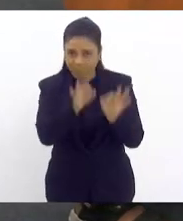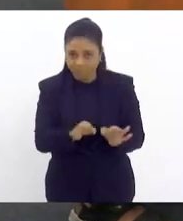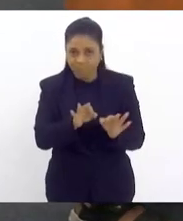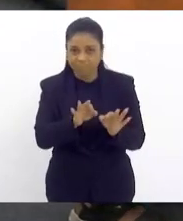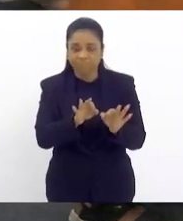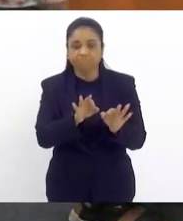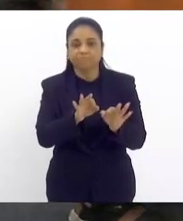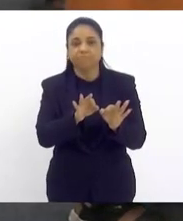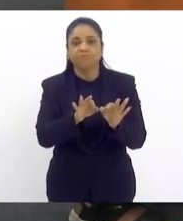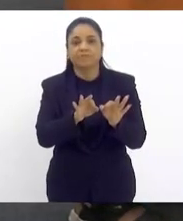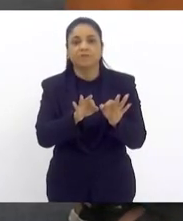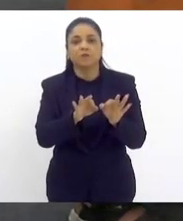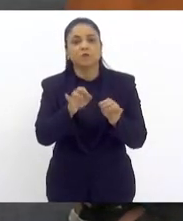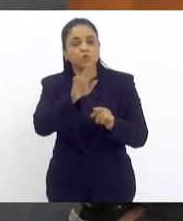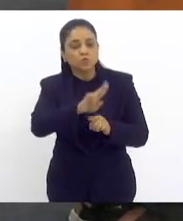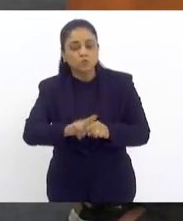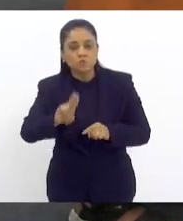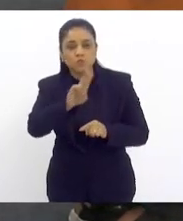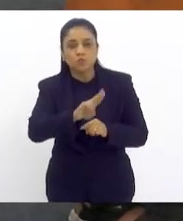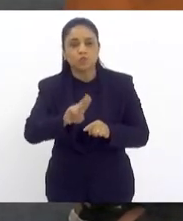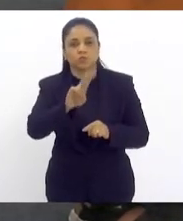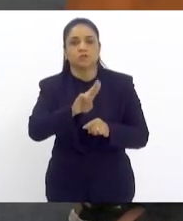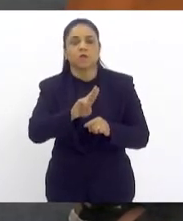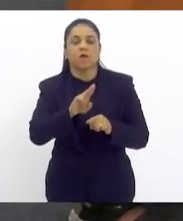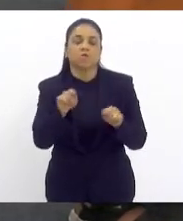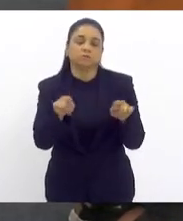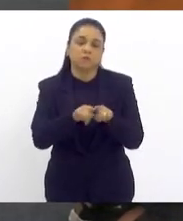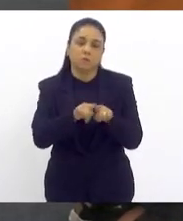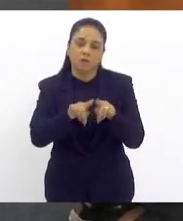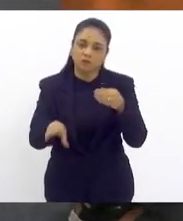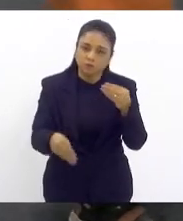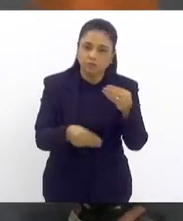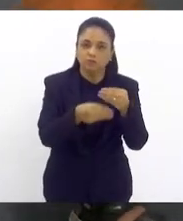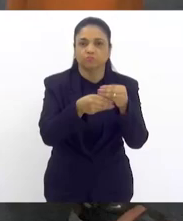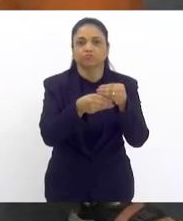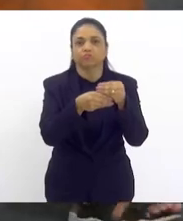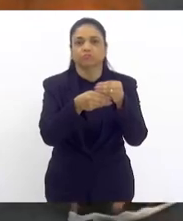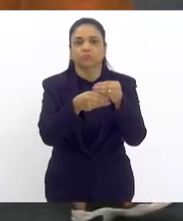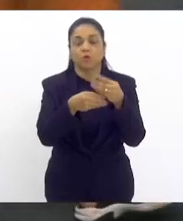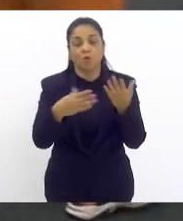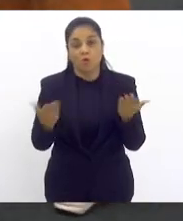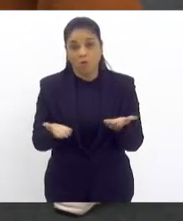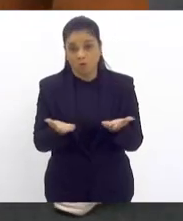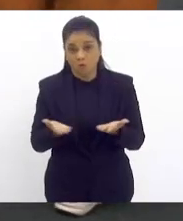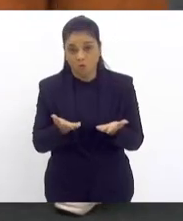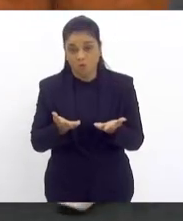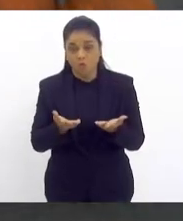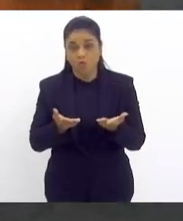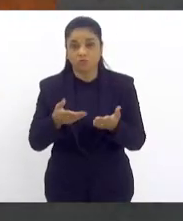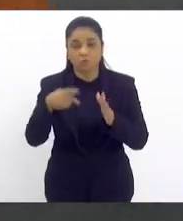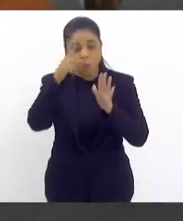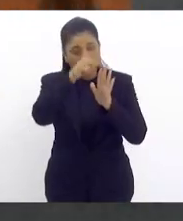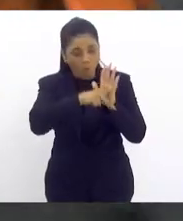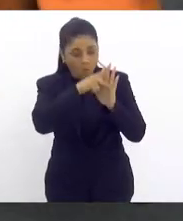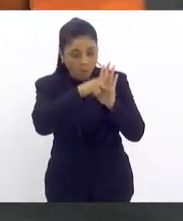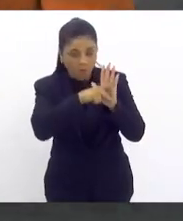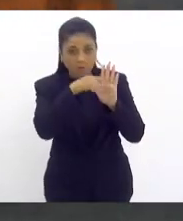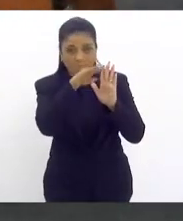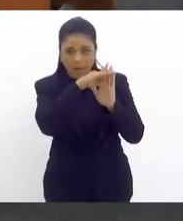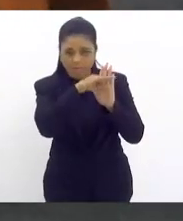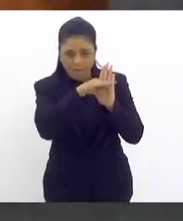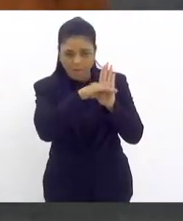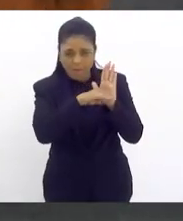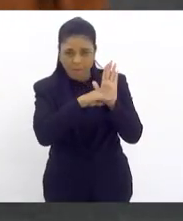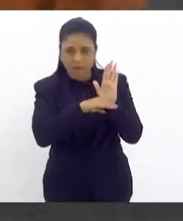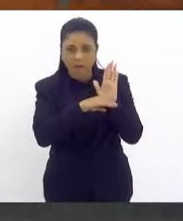sendo utilizadas de forma predominante. Mas hoje é o que vossa excelência colocou nesse projeto, que é muito importante.